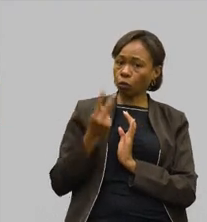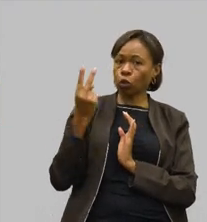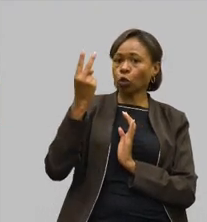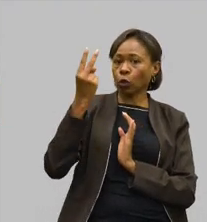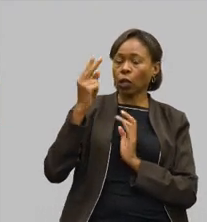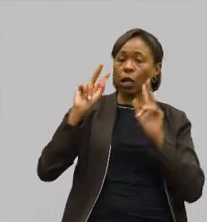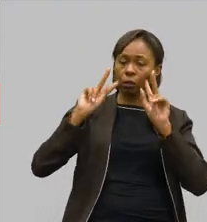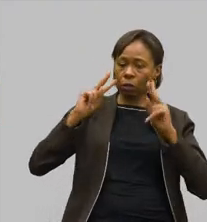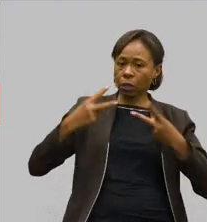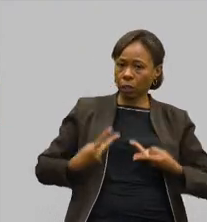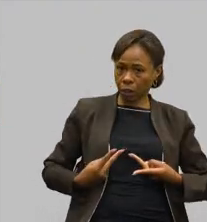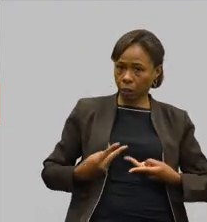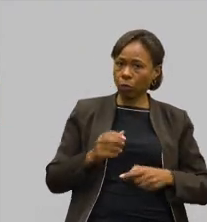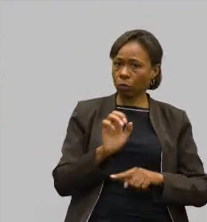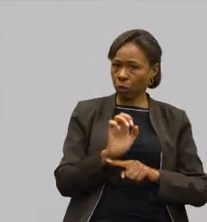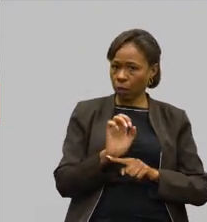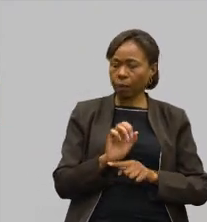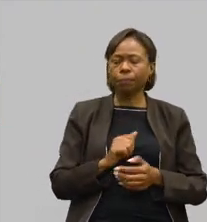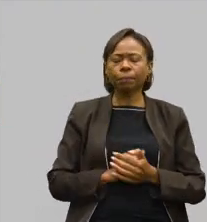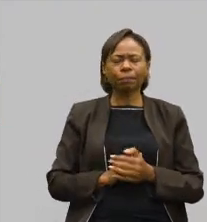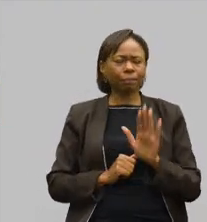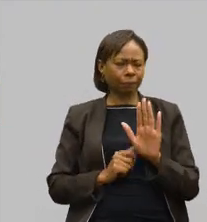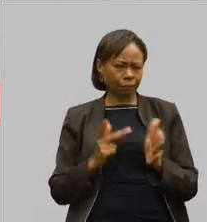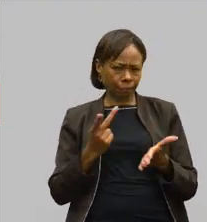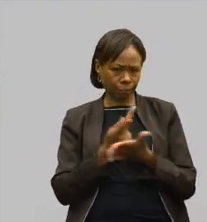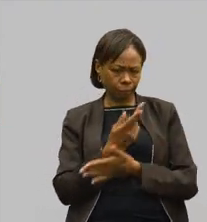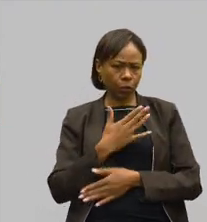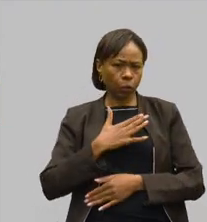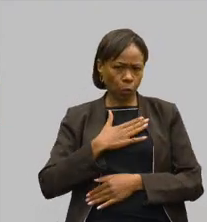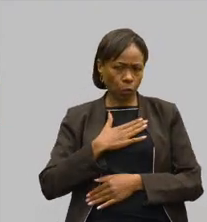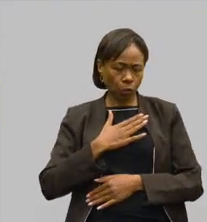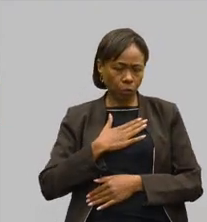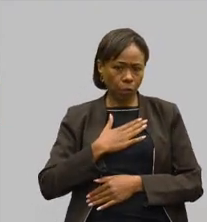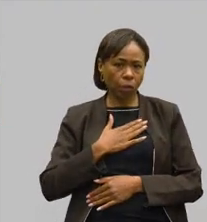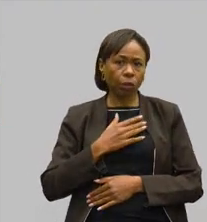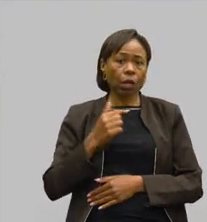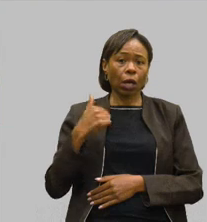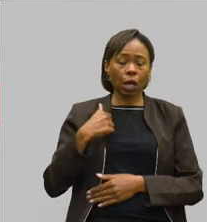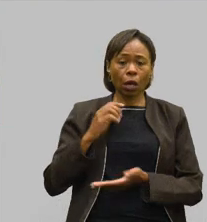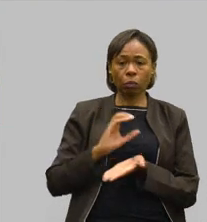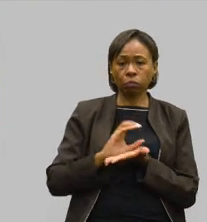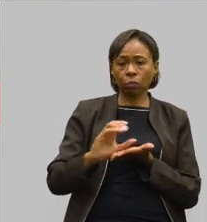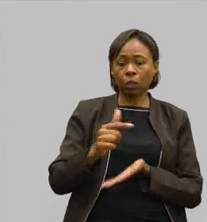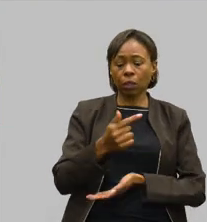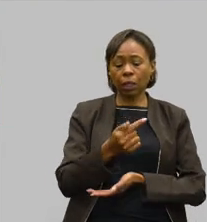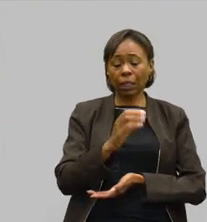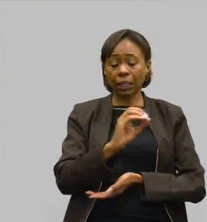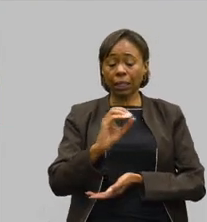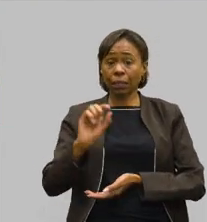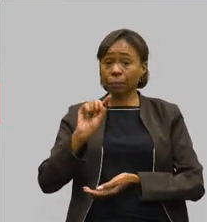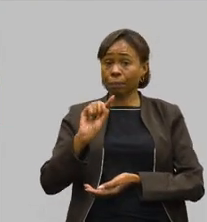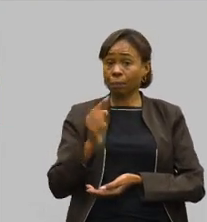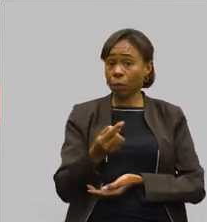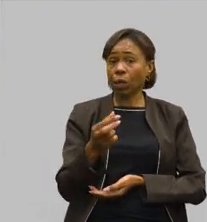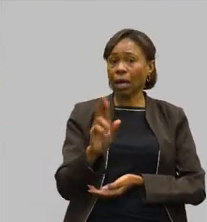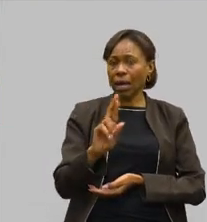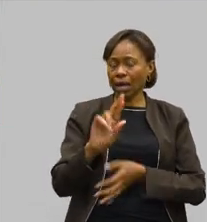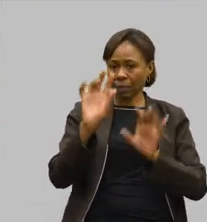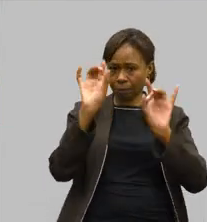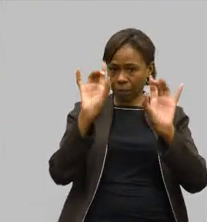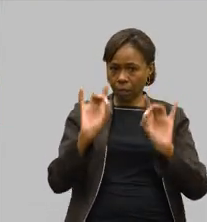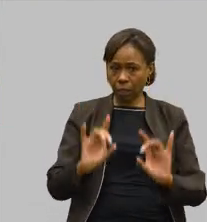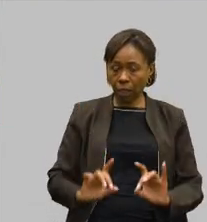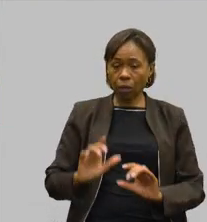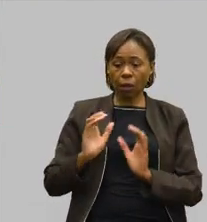Eu vou exemplificar o que aconteceu comigo agora nas impositivas, eu coloquei 700 mil reais de transferência especial para a APAES de